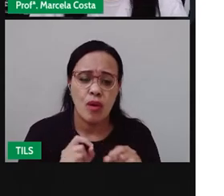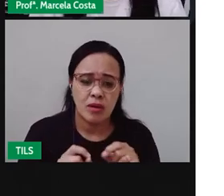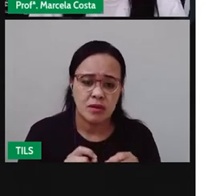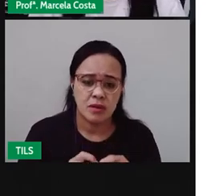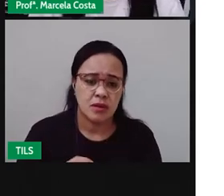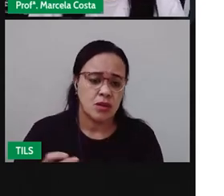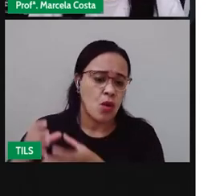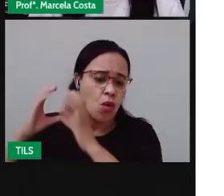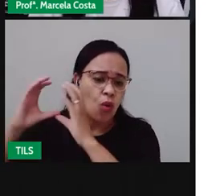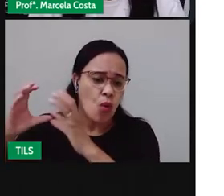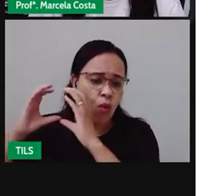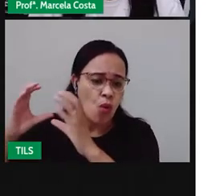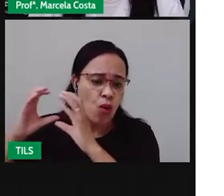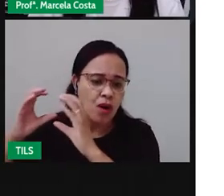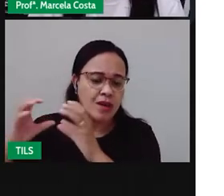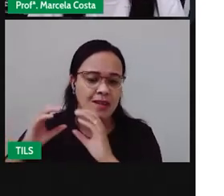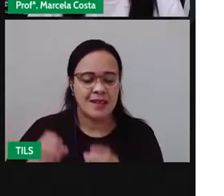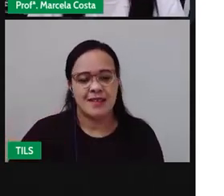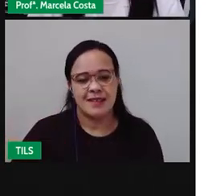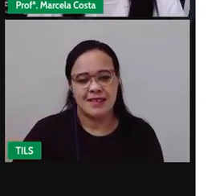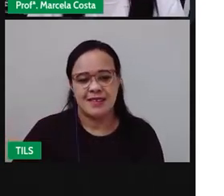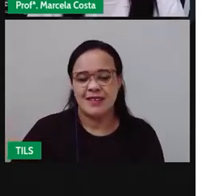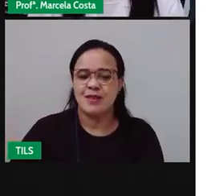coqueiro samambaia